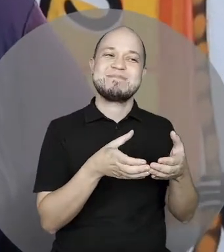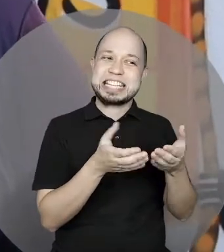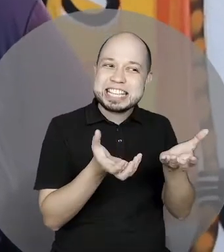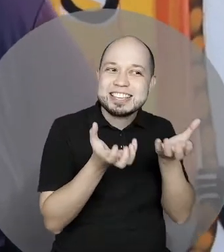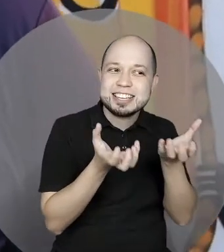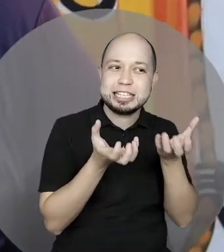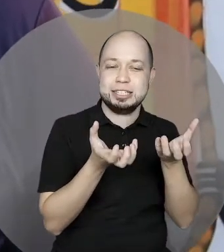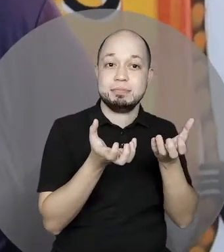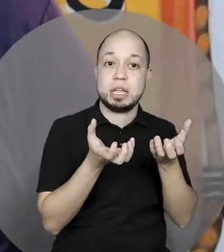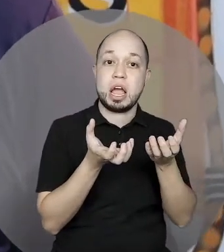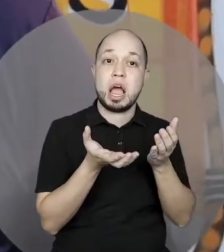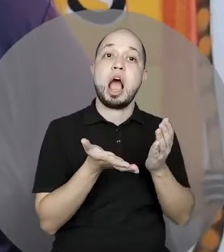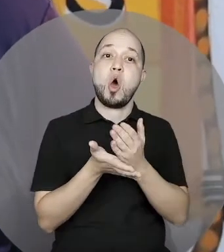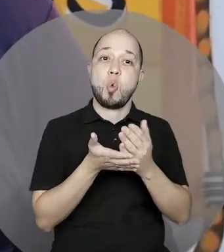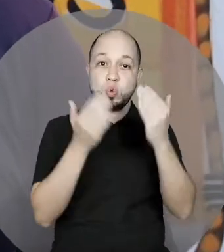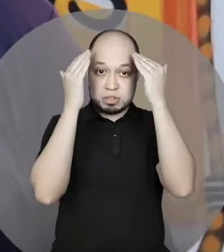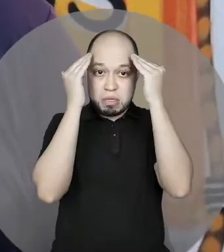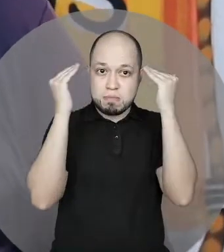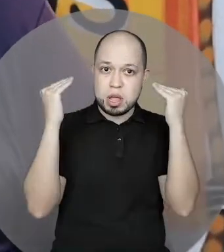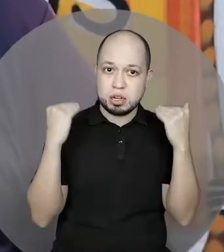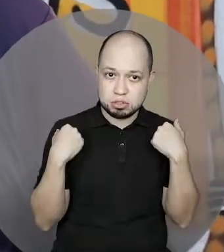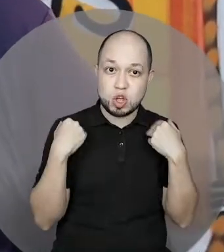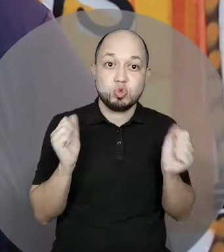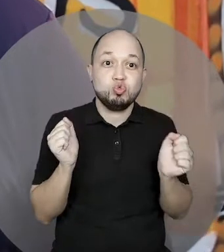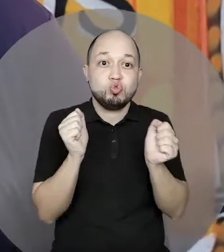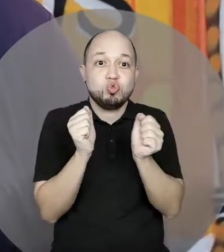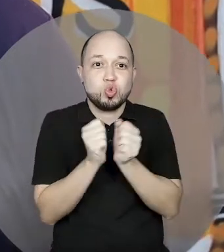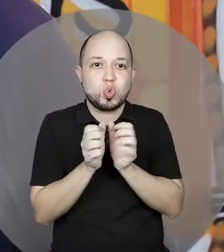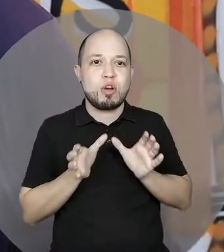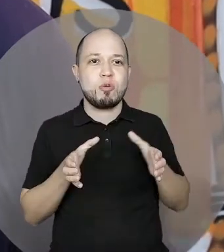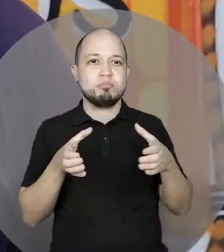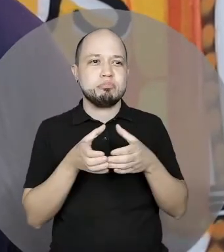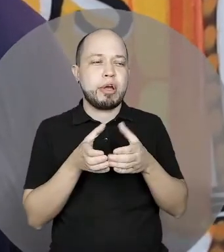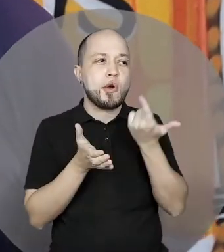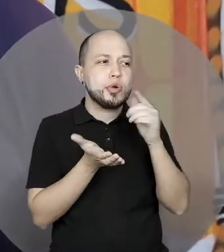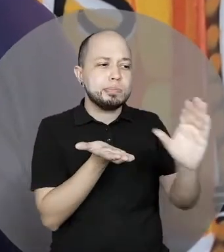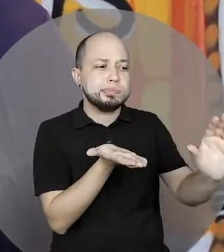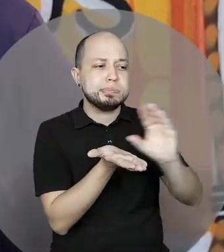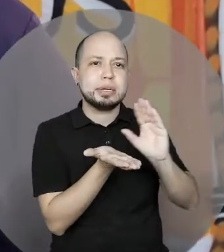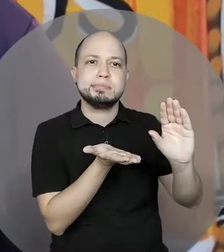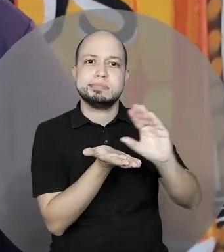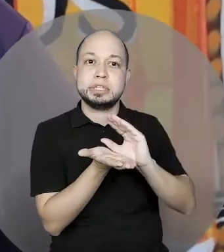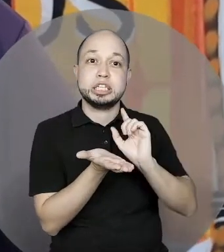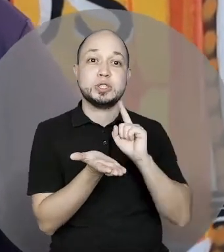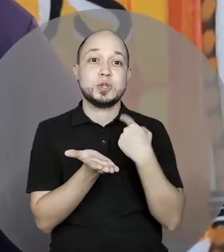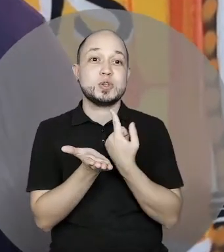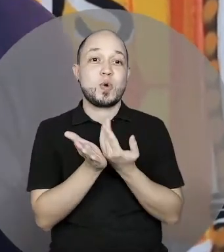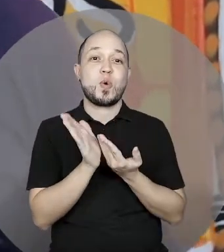Imaculada do Coração de Maria, junto com a comunidade, arrecadaram fundos e nós começamos a fundar o Geração Cidadã.